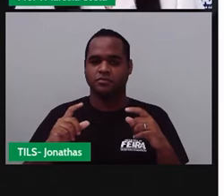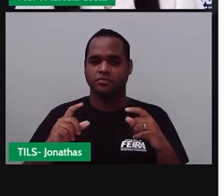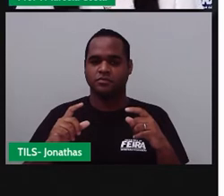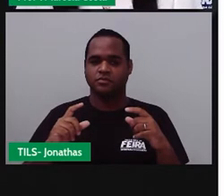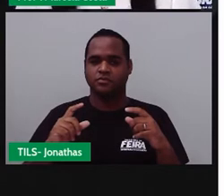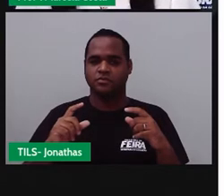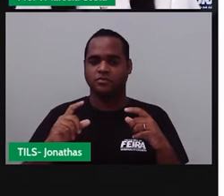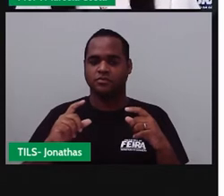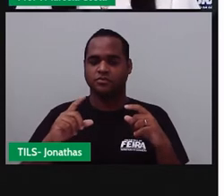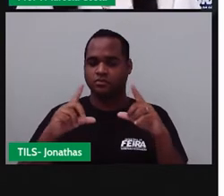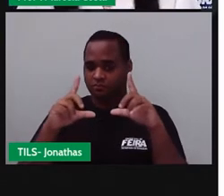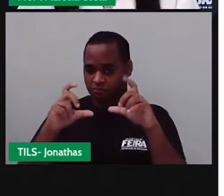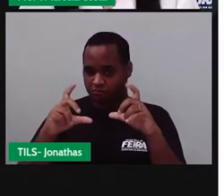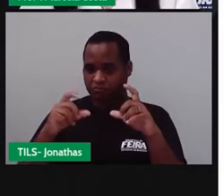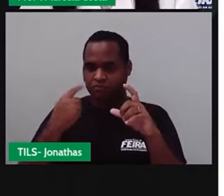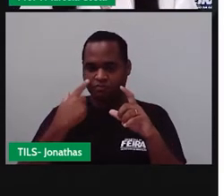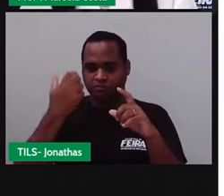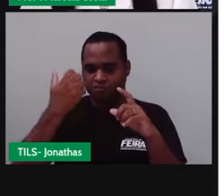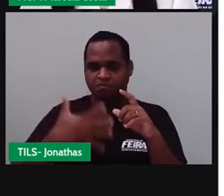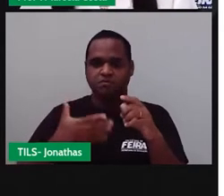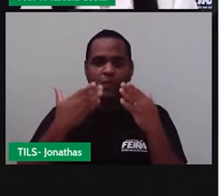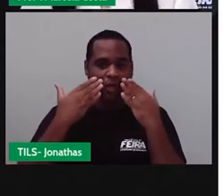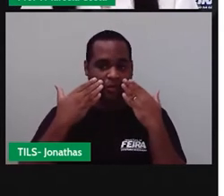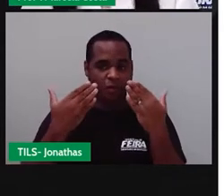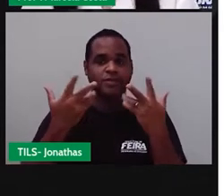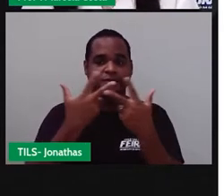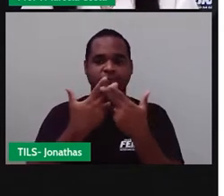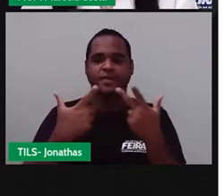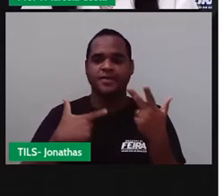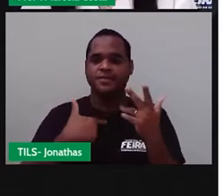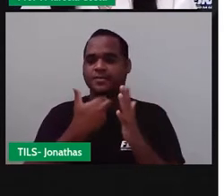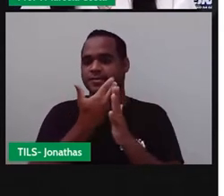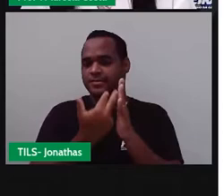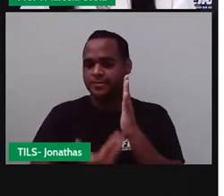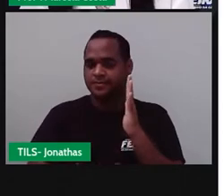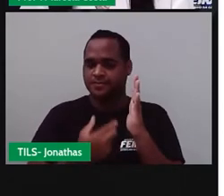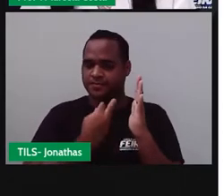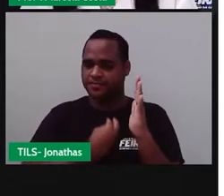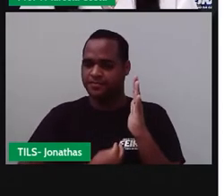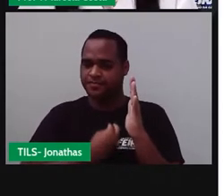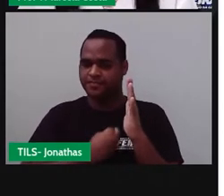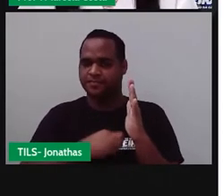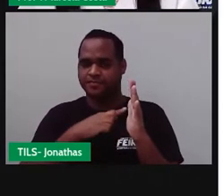Essa imagem, criança, mostra pra gente a diversidade...